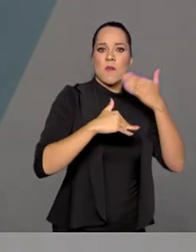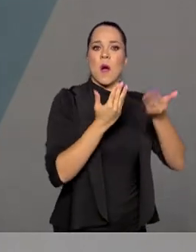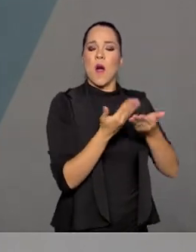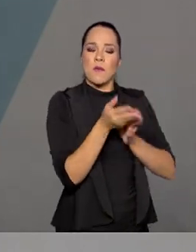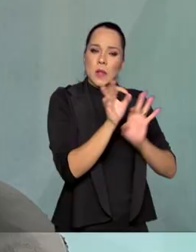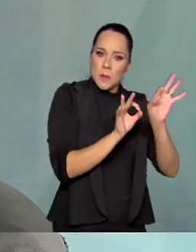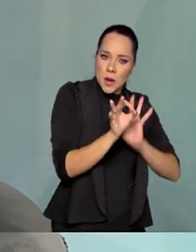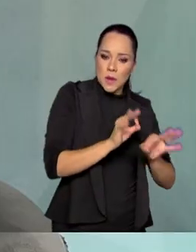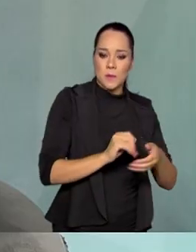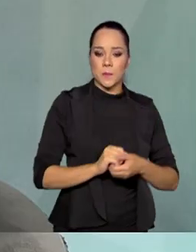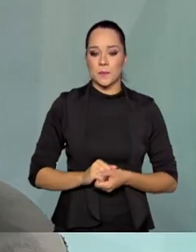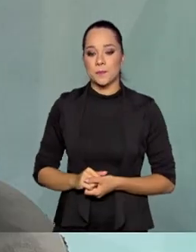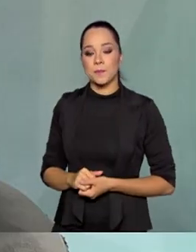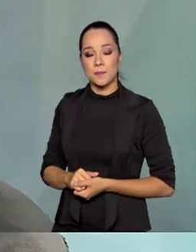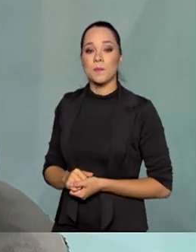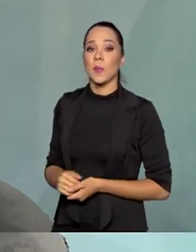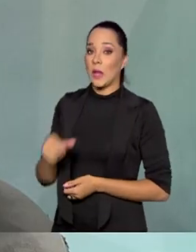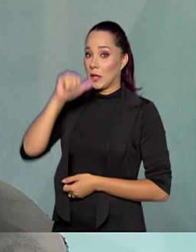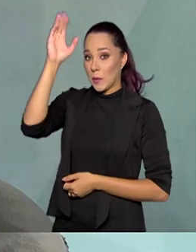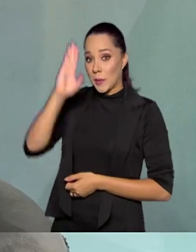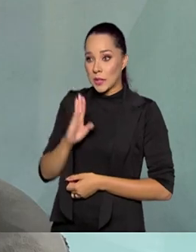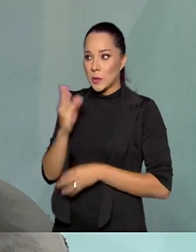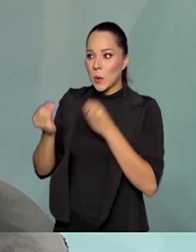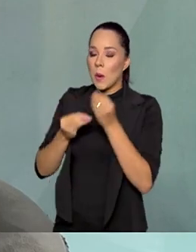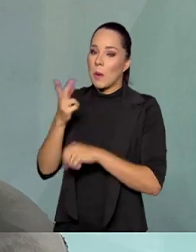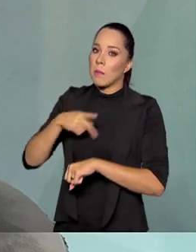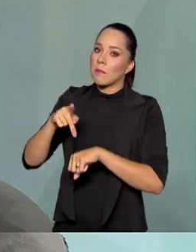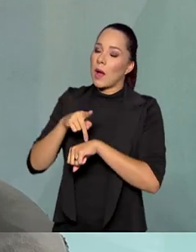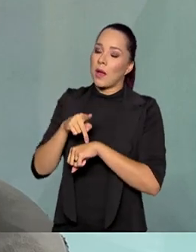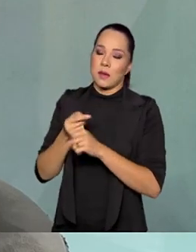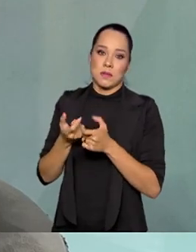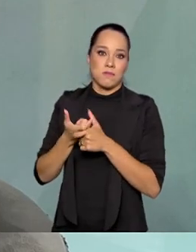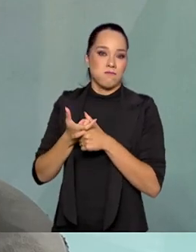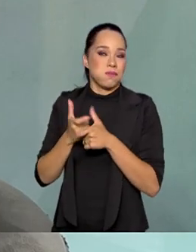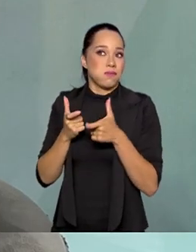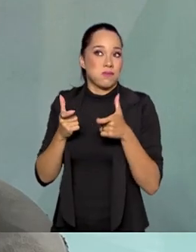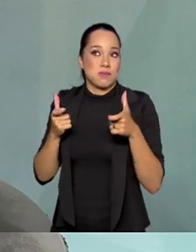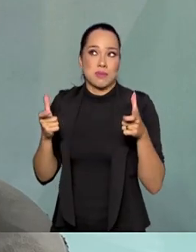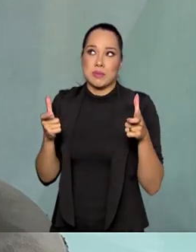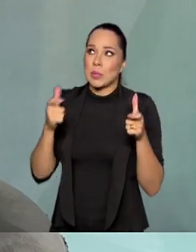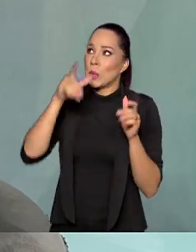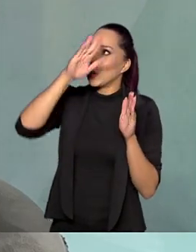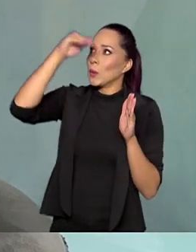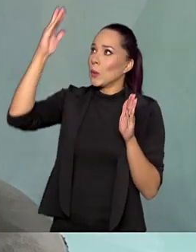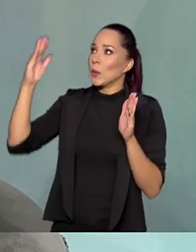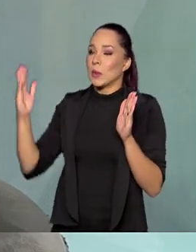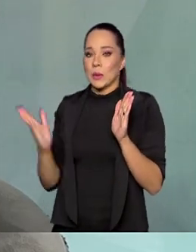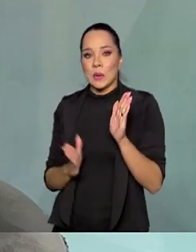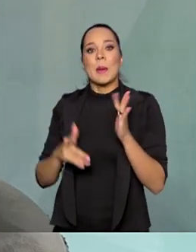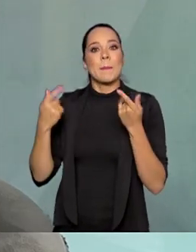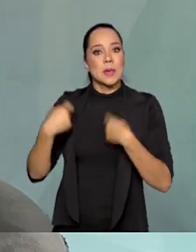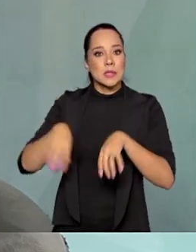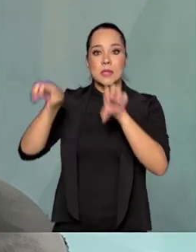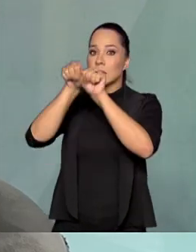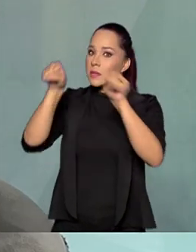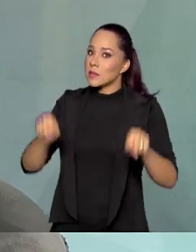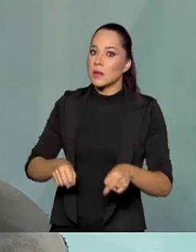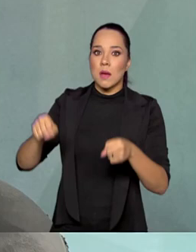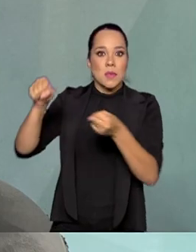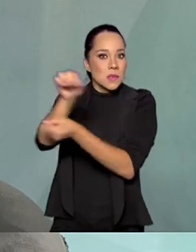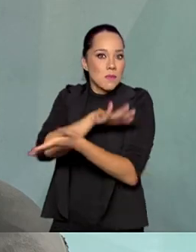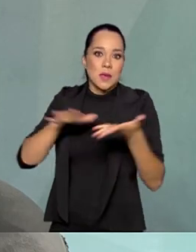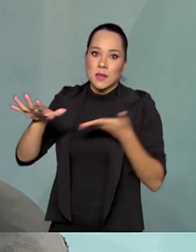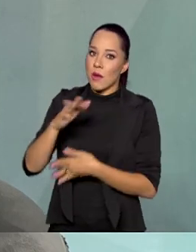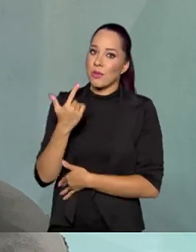vem desenvolvendo? O Brasil, por ser um país gigantesco, um país continental, ele precisa de sistemas espaciais. Não tem